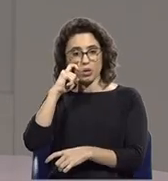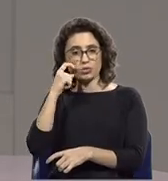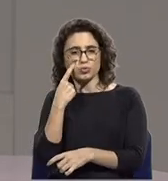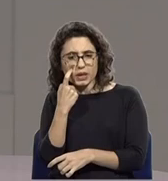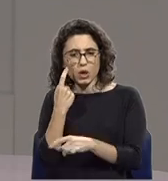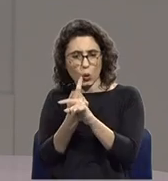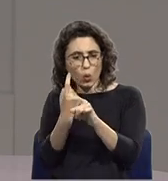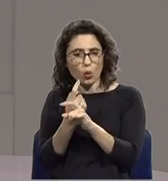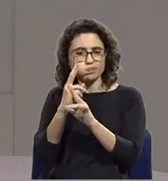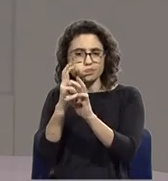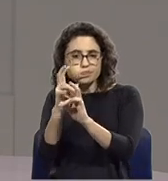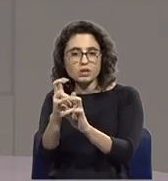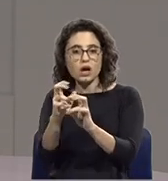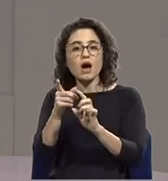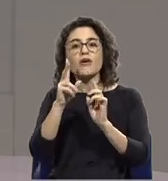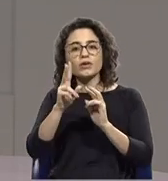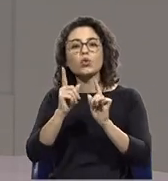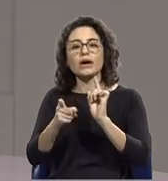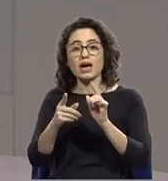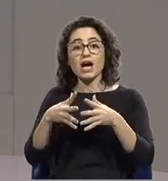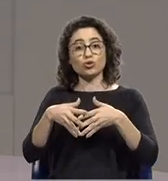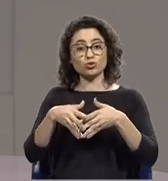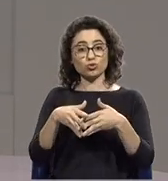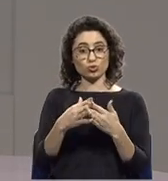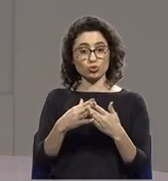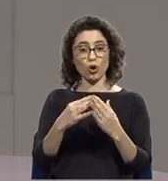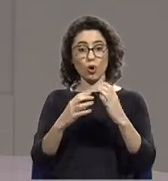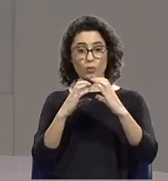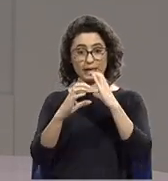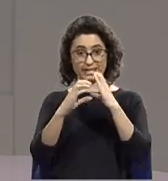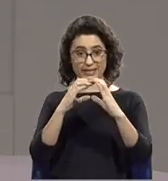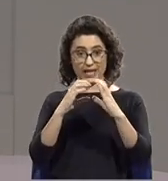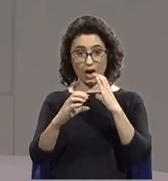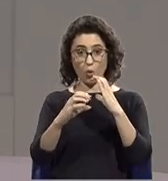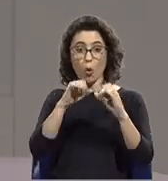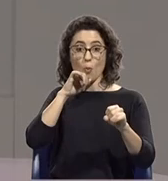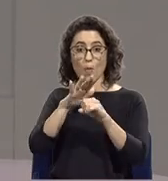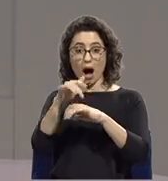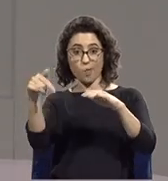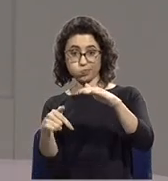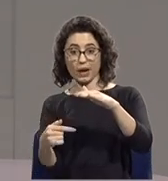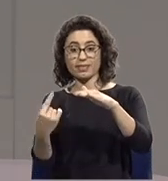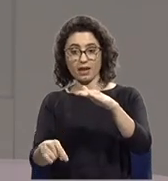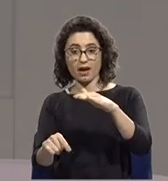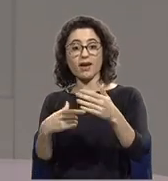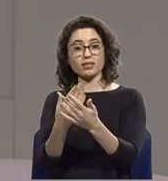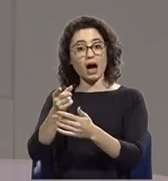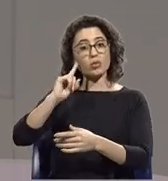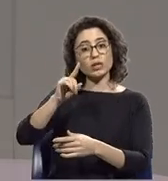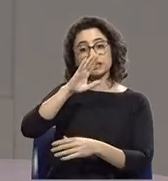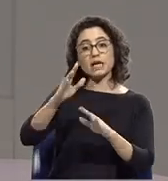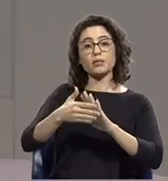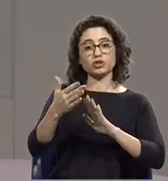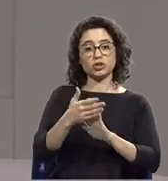as estruturas de comunicações que estão implantadas. Submarinas e que são fundamentais para, num caso de emergência, haver a